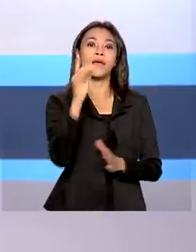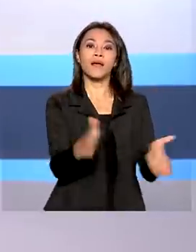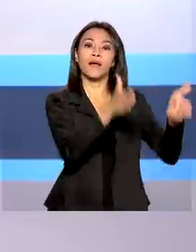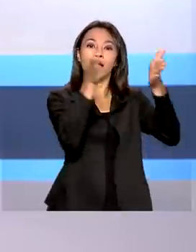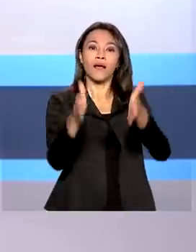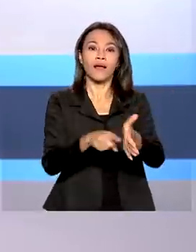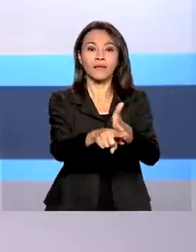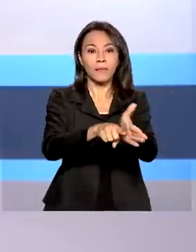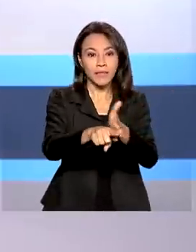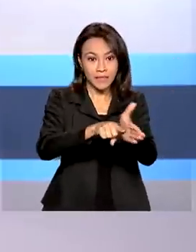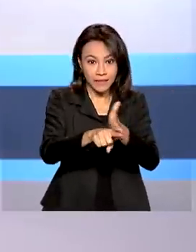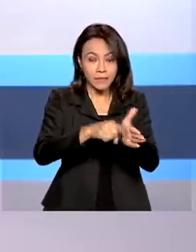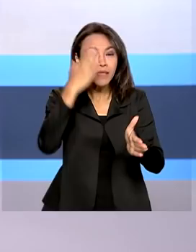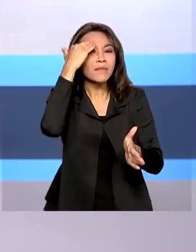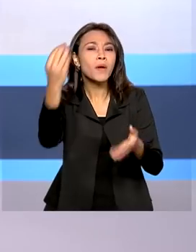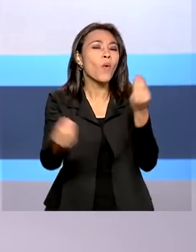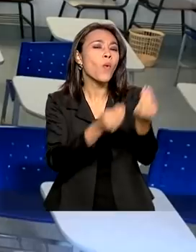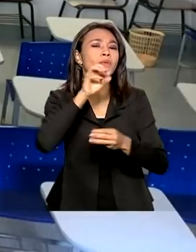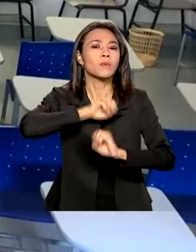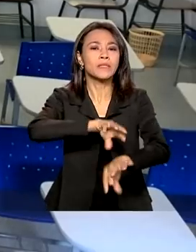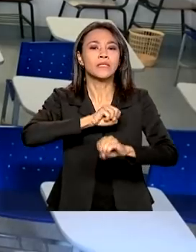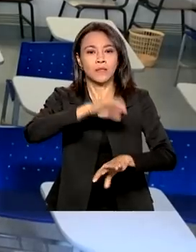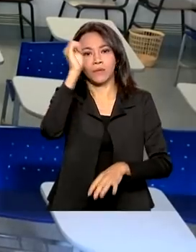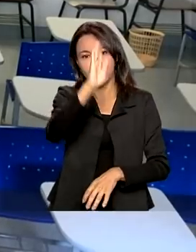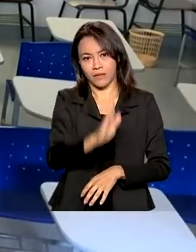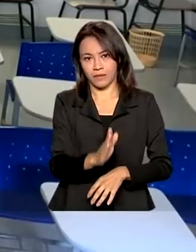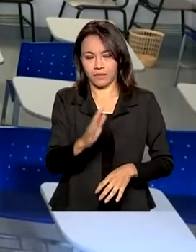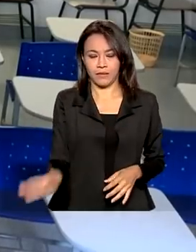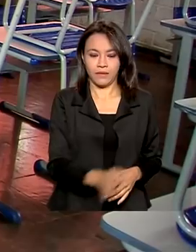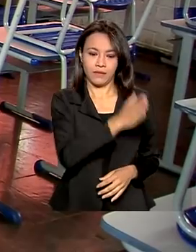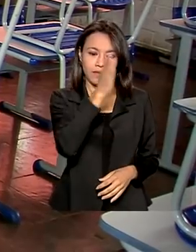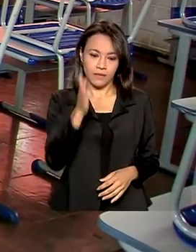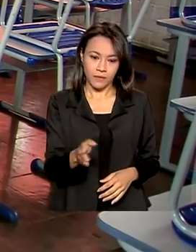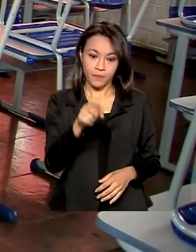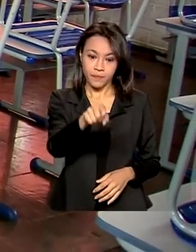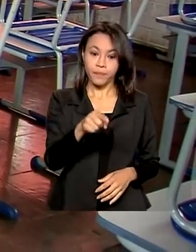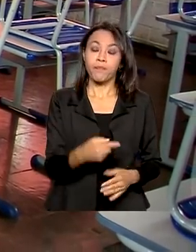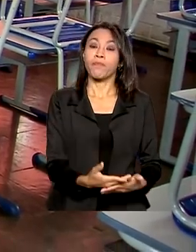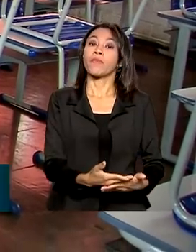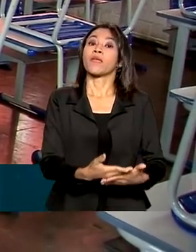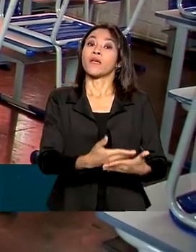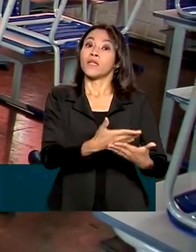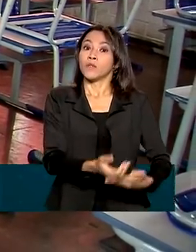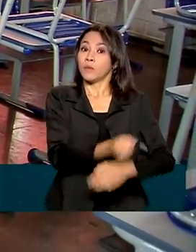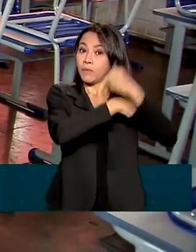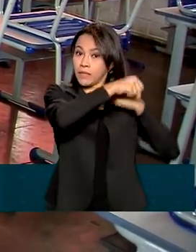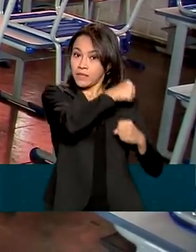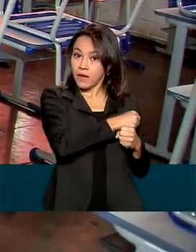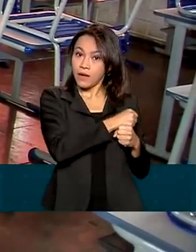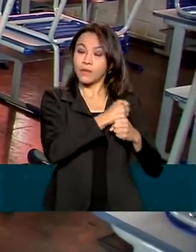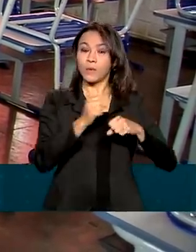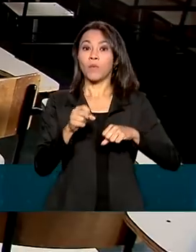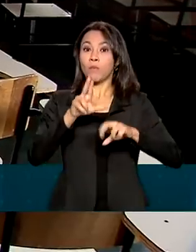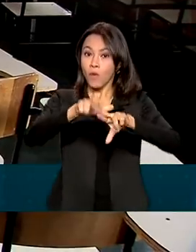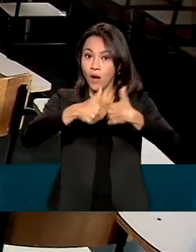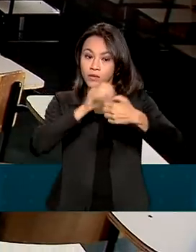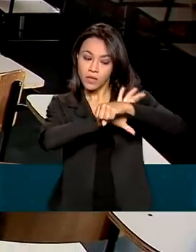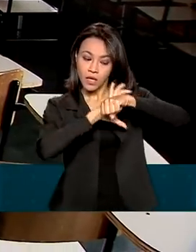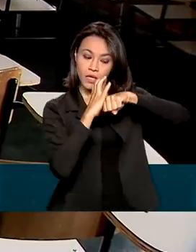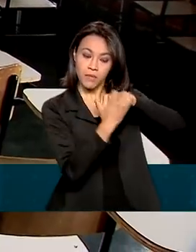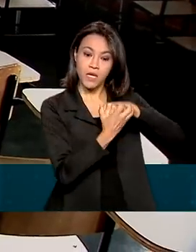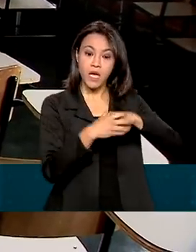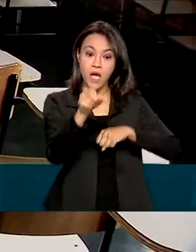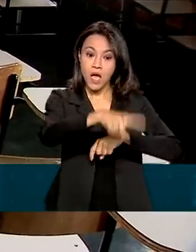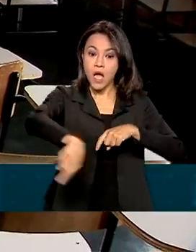retrato do ensino no país. Durante boa parte de 2021, a pandemia do coronavírus manteve os